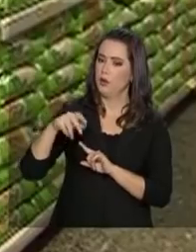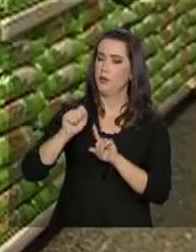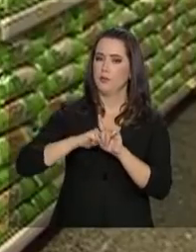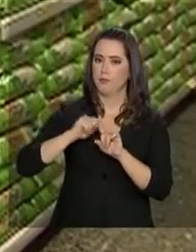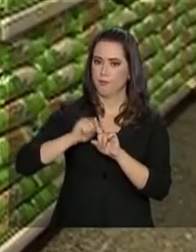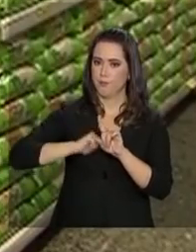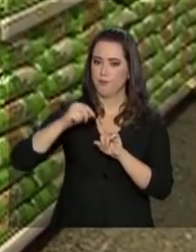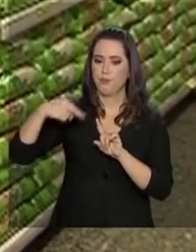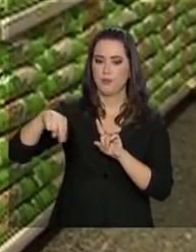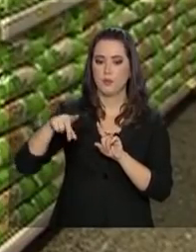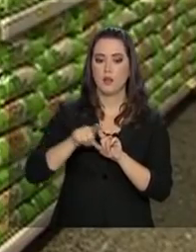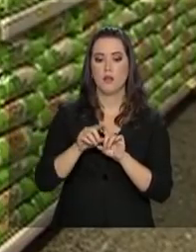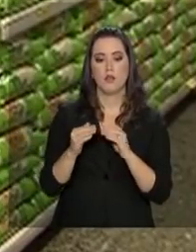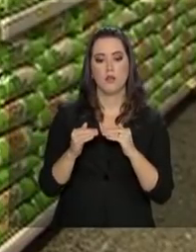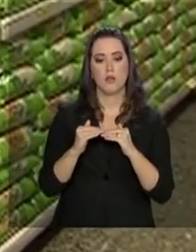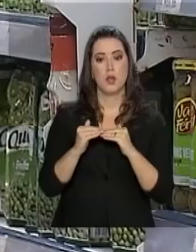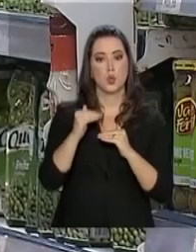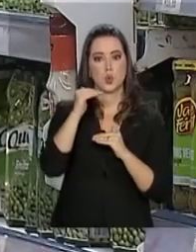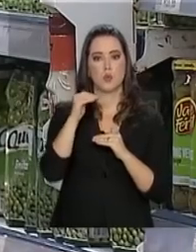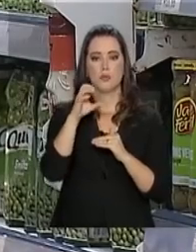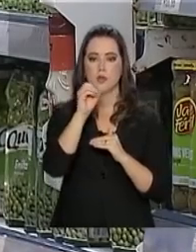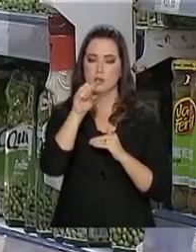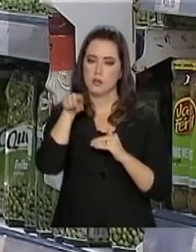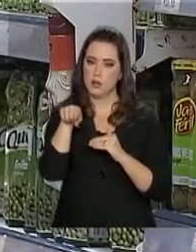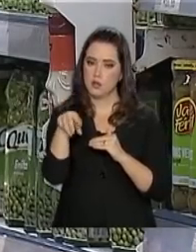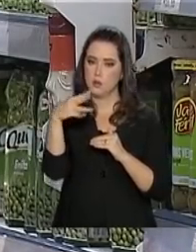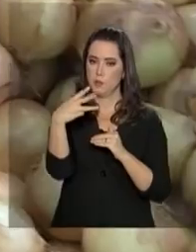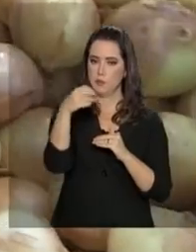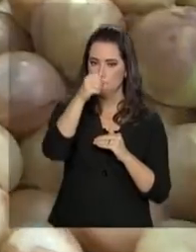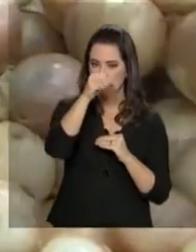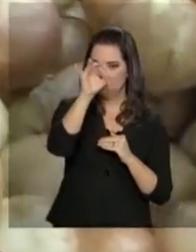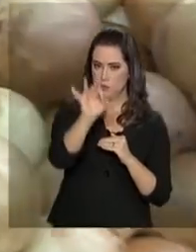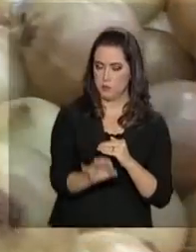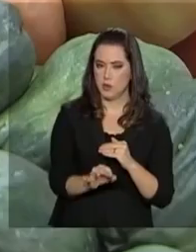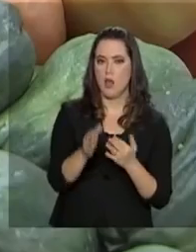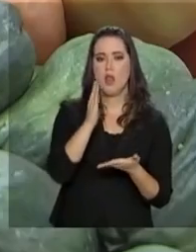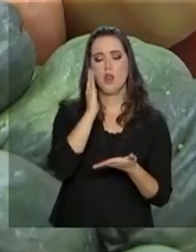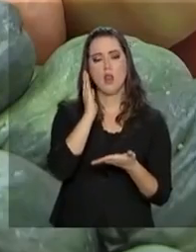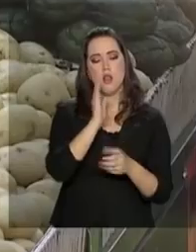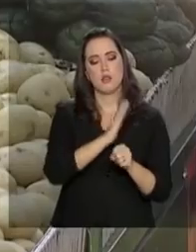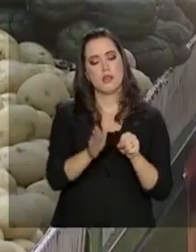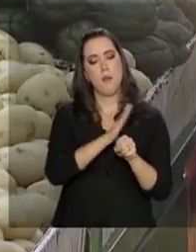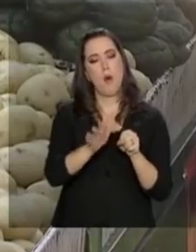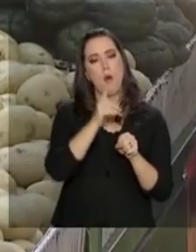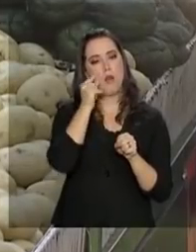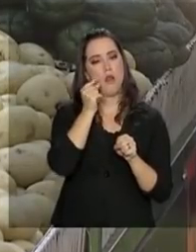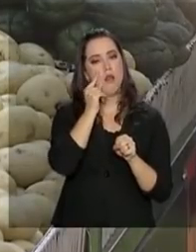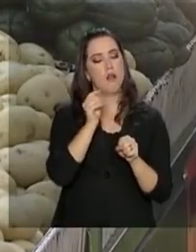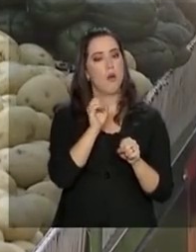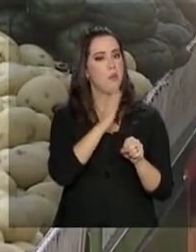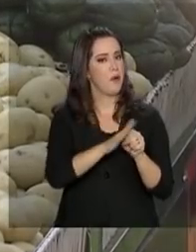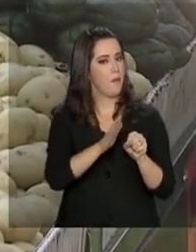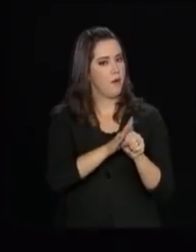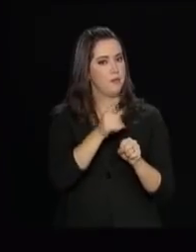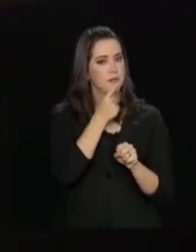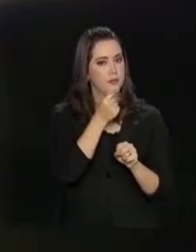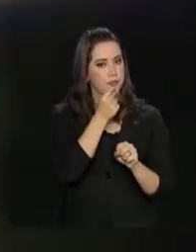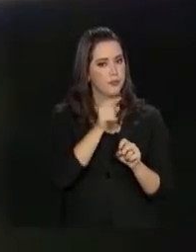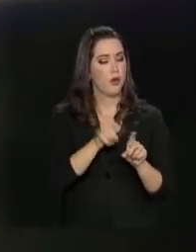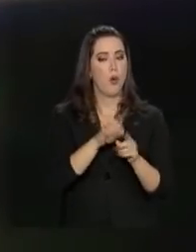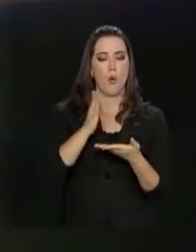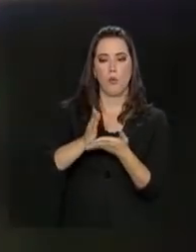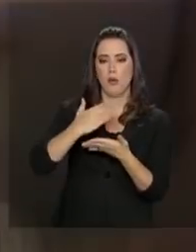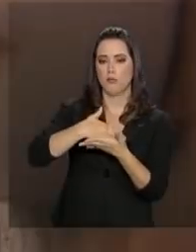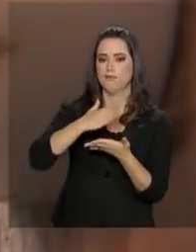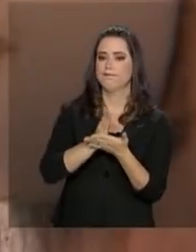registrado um aumento de 0,39%. O preço da cebola, do tomate e da batata inglesa subiu. Já